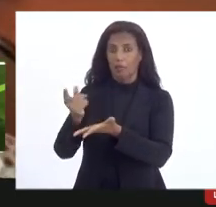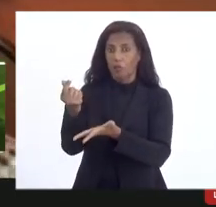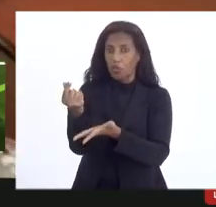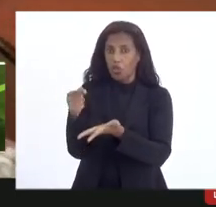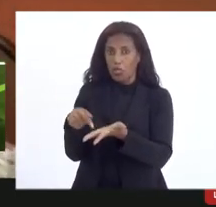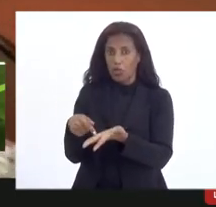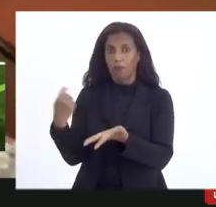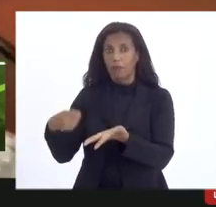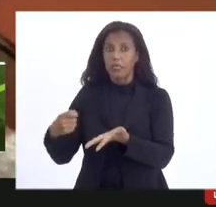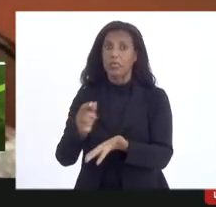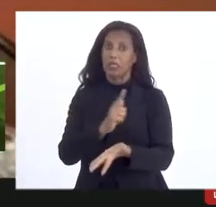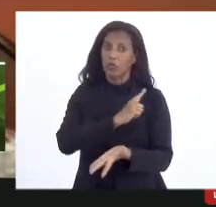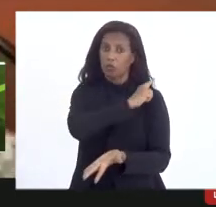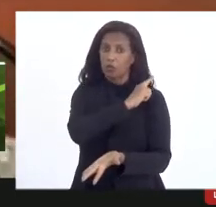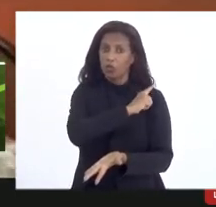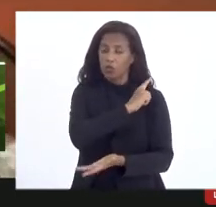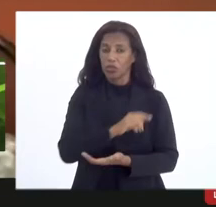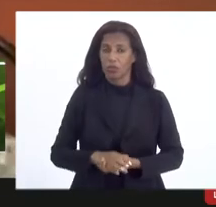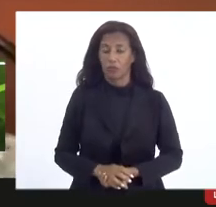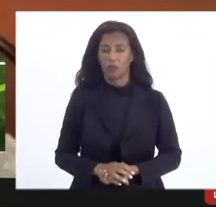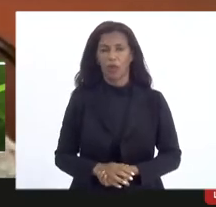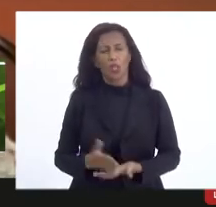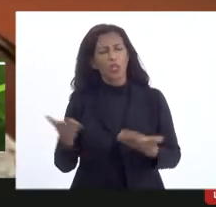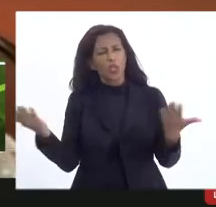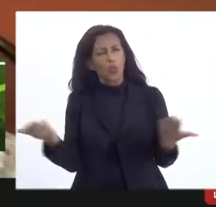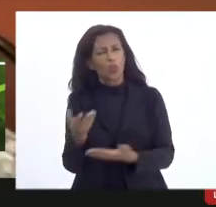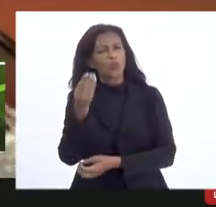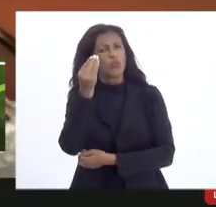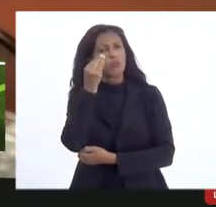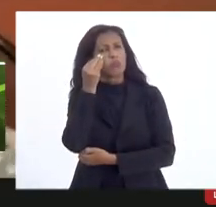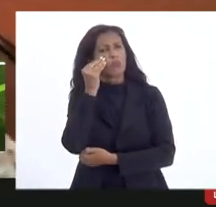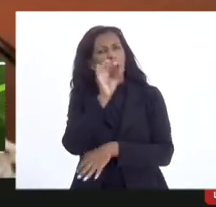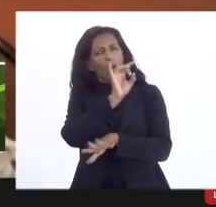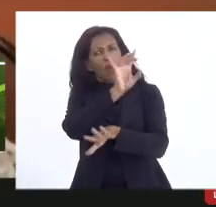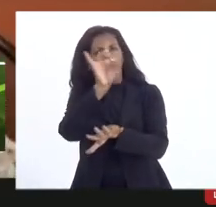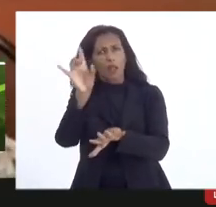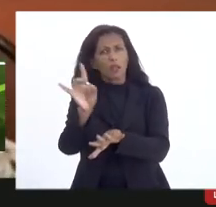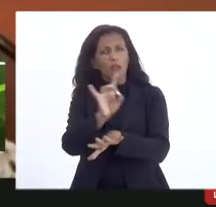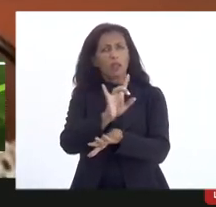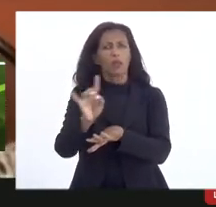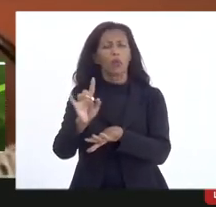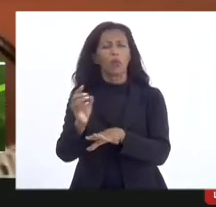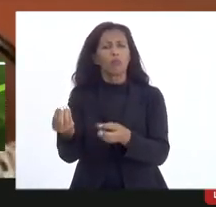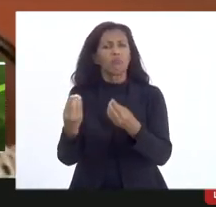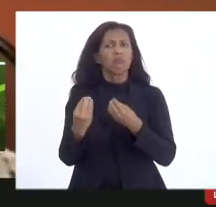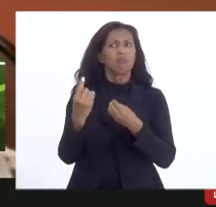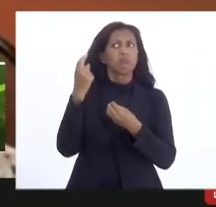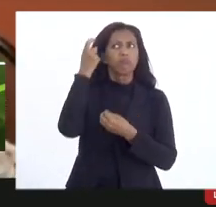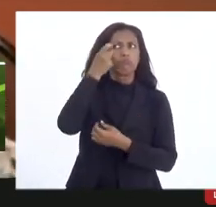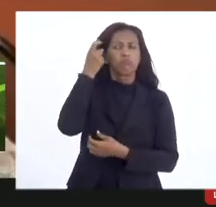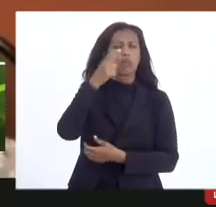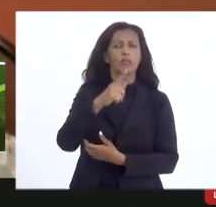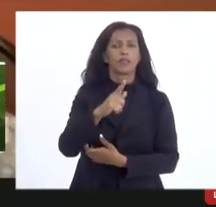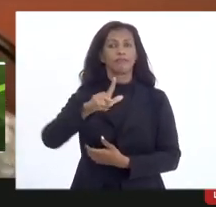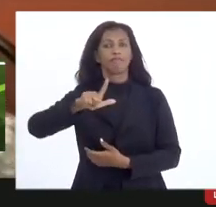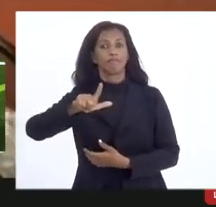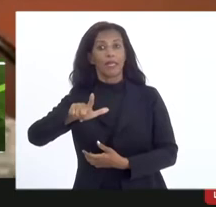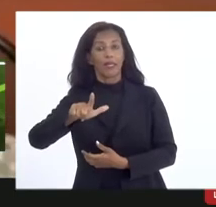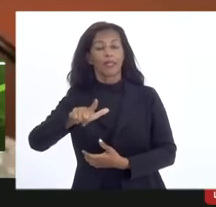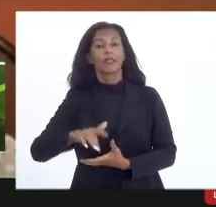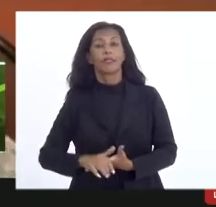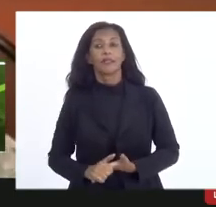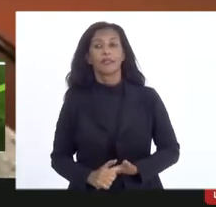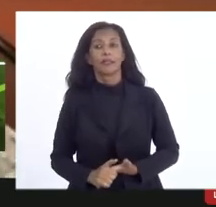fazer uma gestão e ouvindo vocês o que me me preocupa com esse então PL eu fiquei